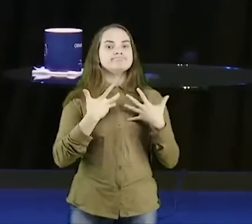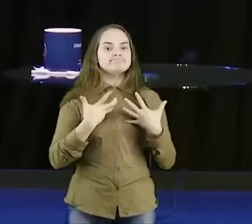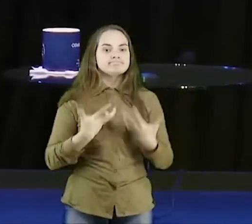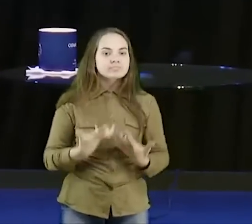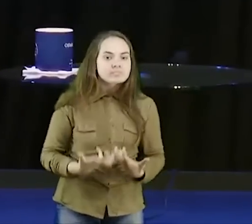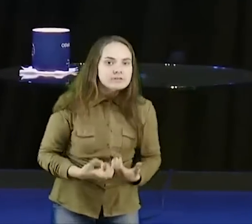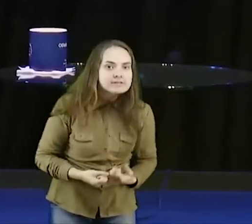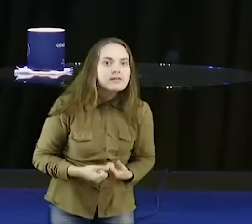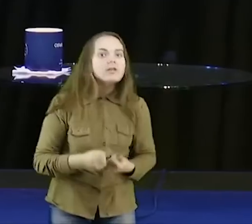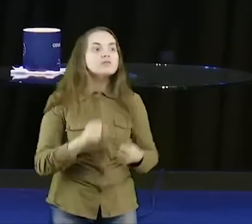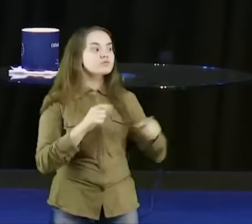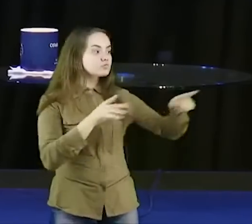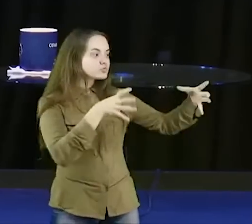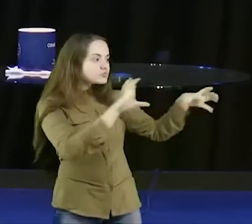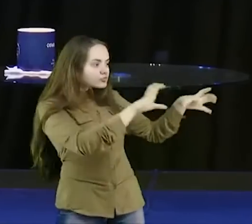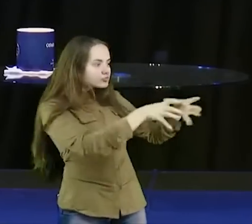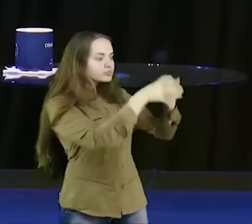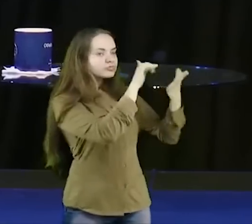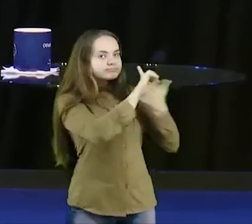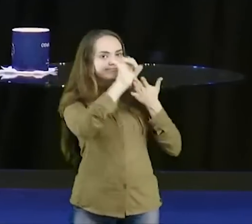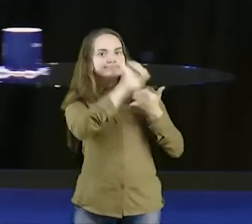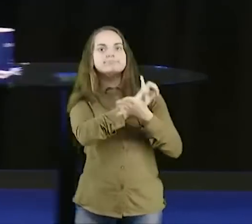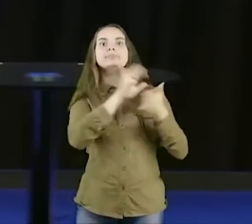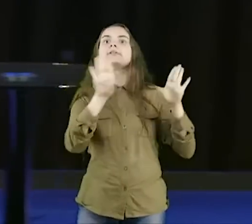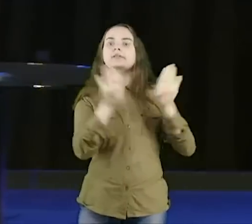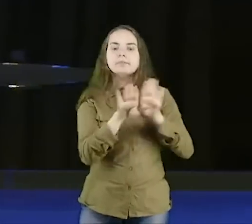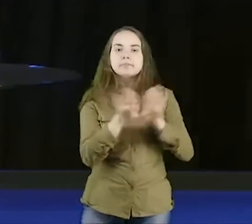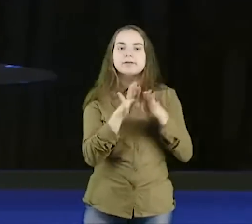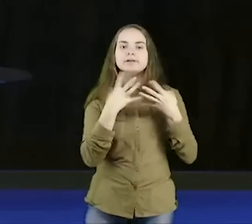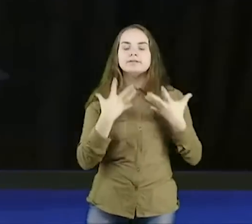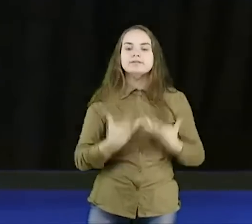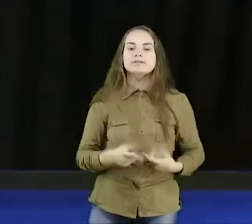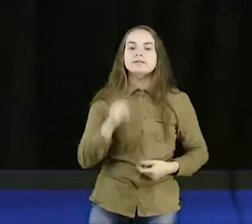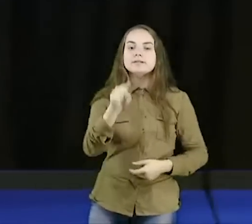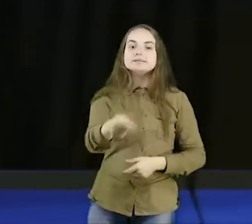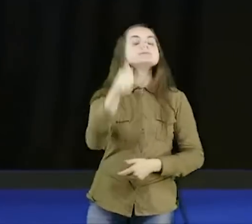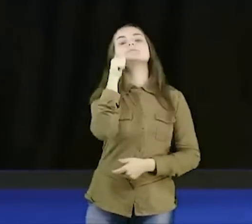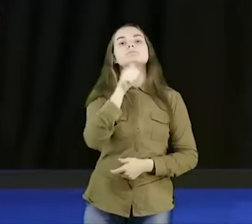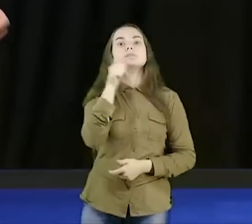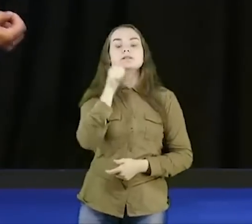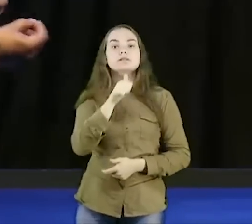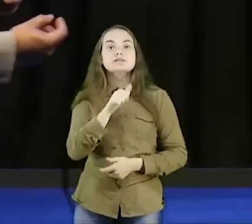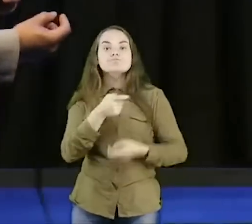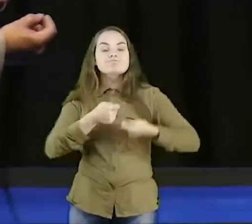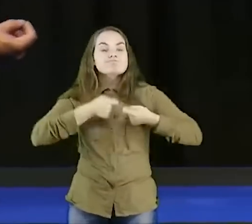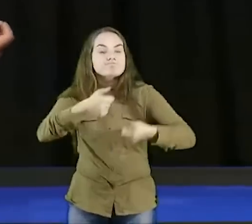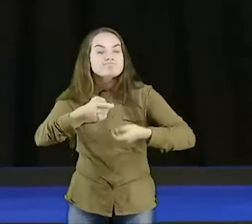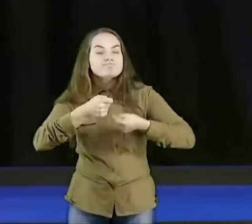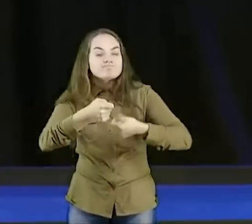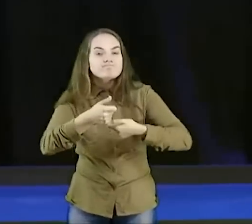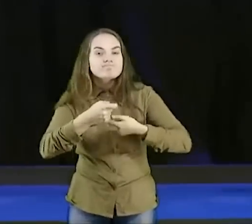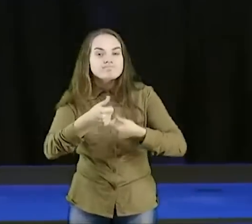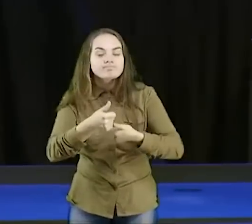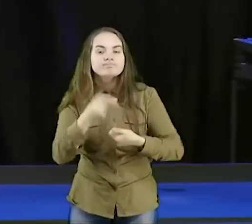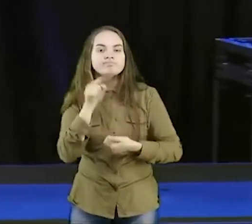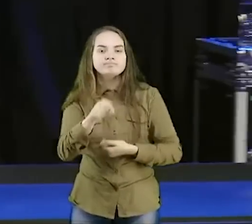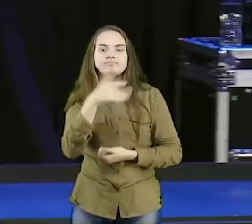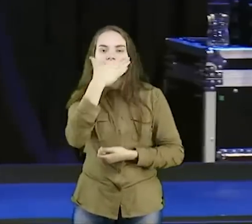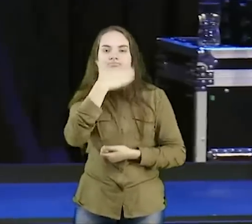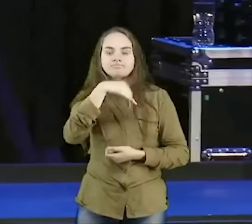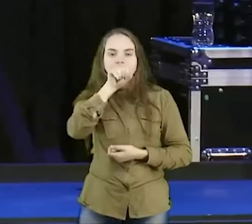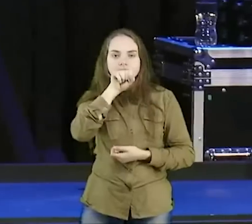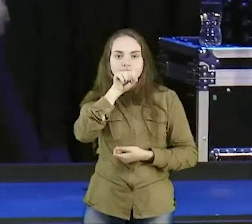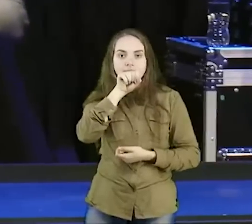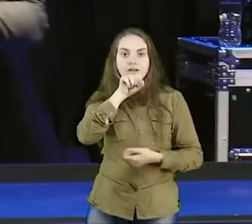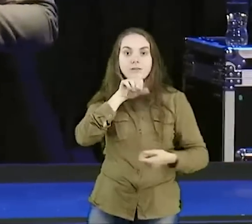que estava ali, só que, menina, ela foi enganada, a tal ponto, o pai dela, veio a